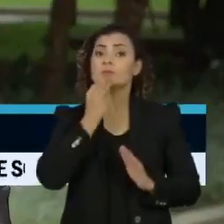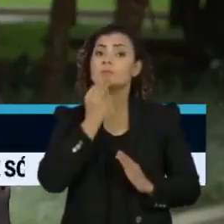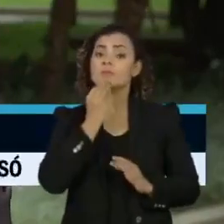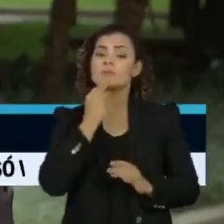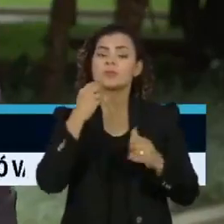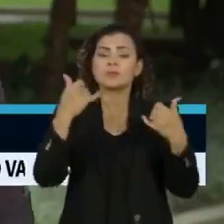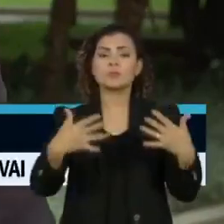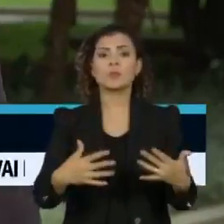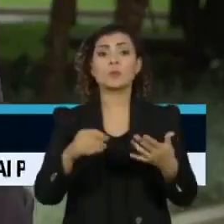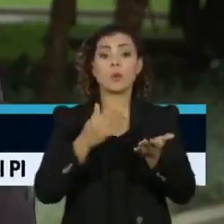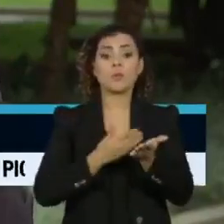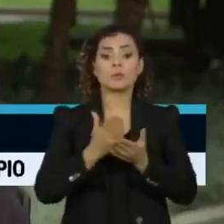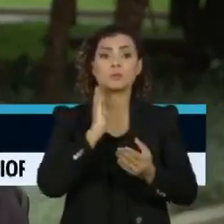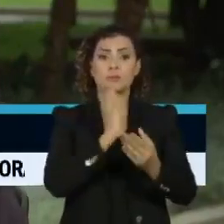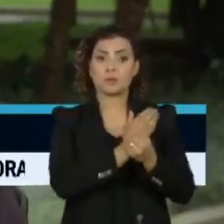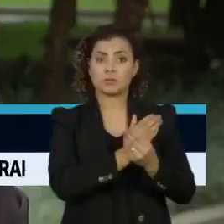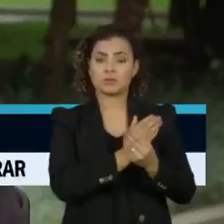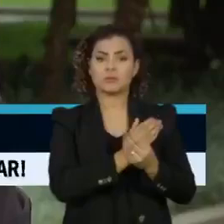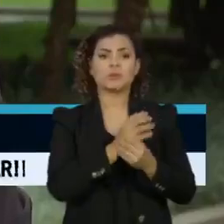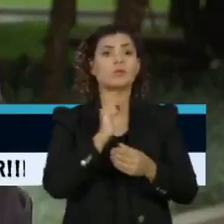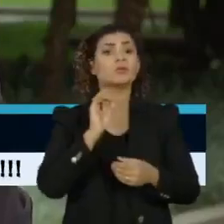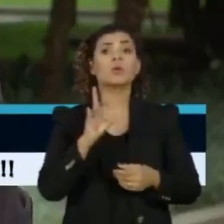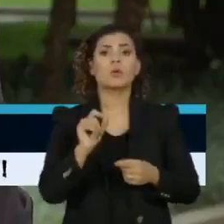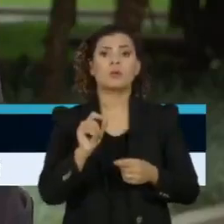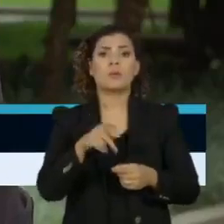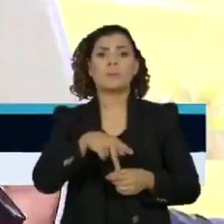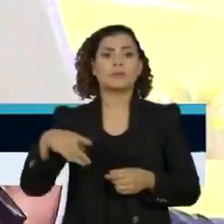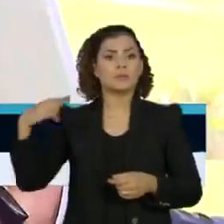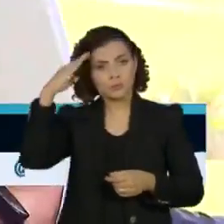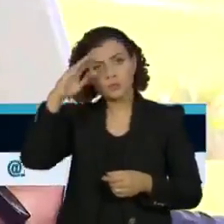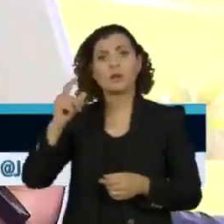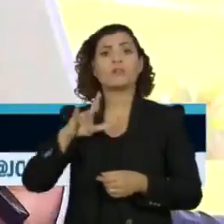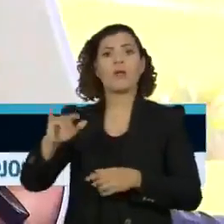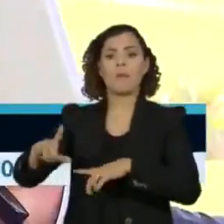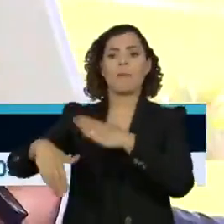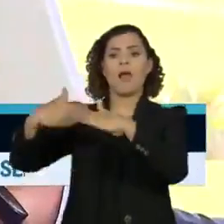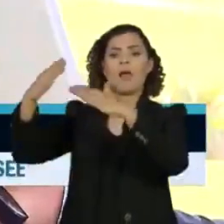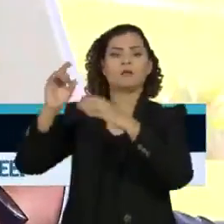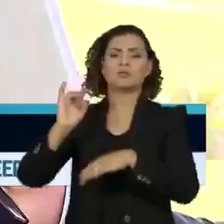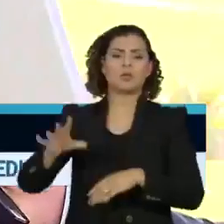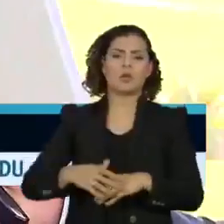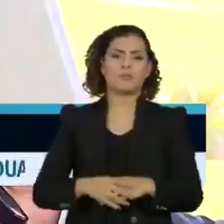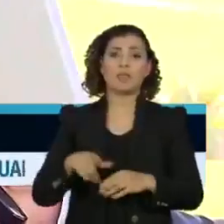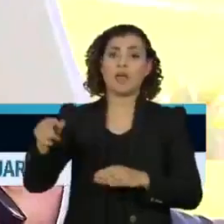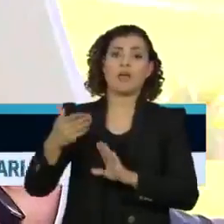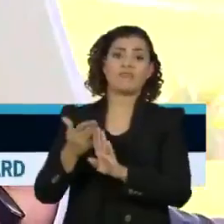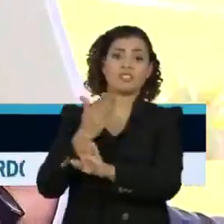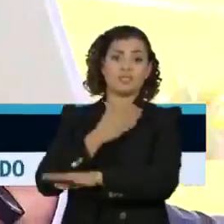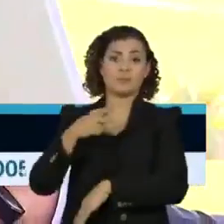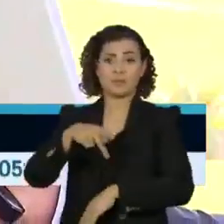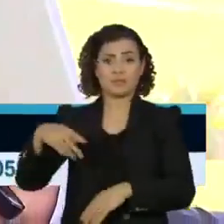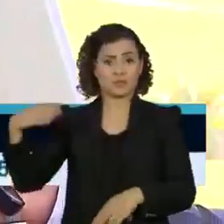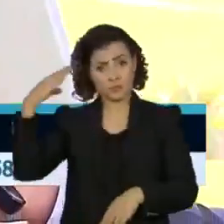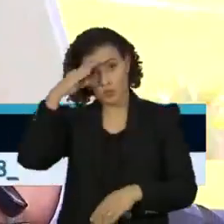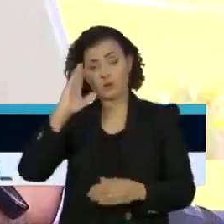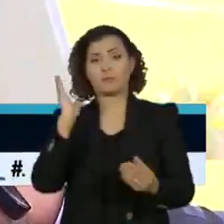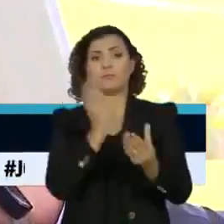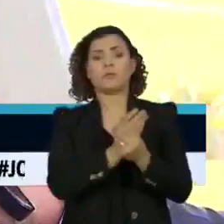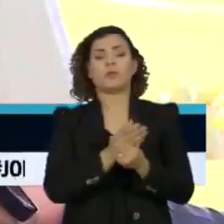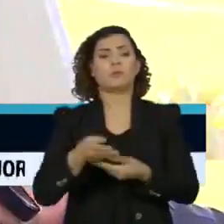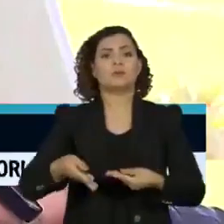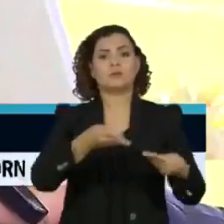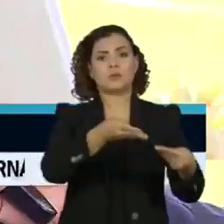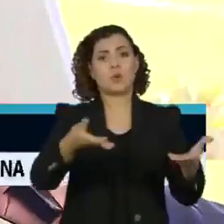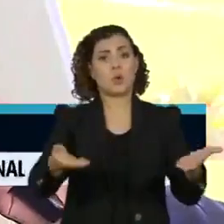e que iniciar o processo só fortaleceria o presidente. Um novo pedido de afastamento de Bolsonaro foi protocolado